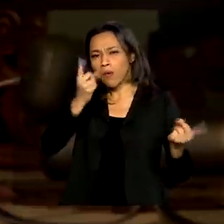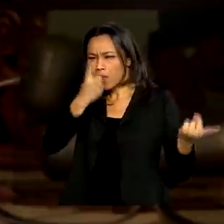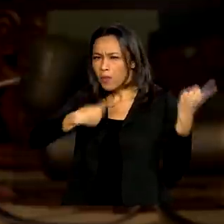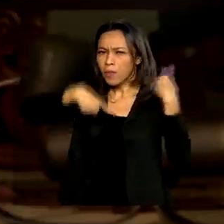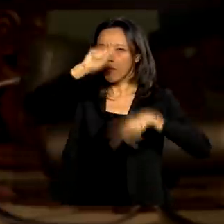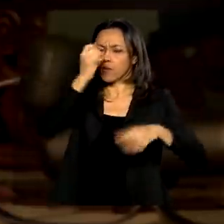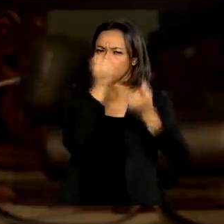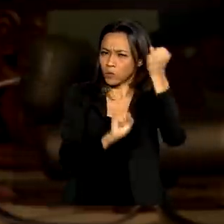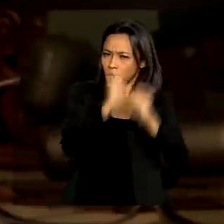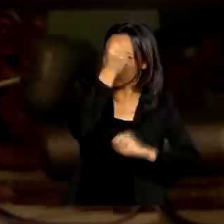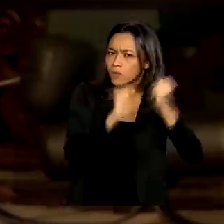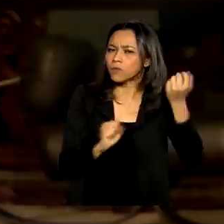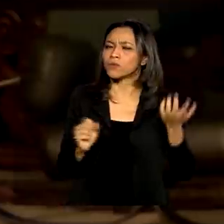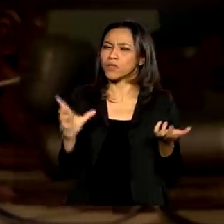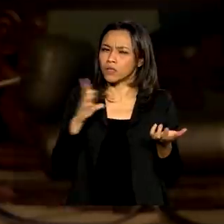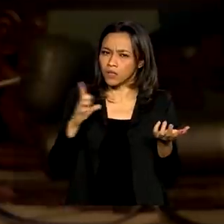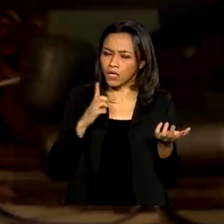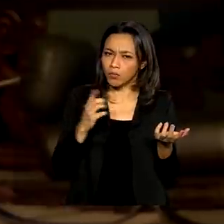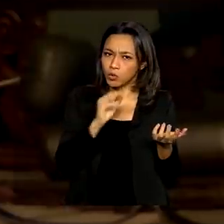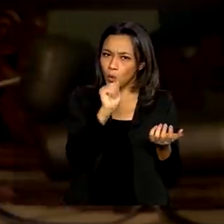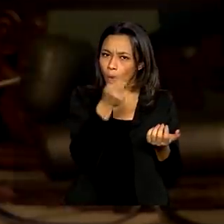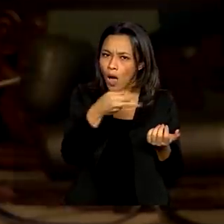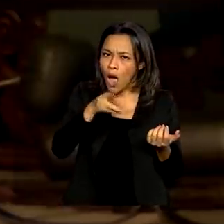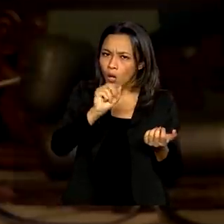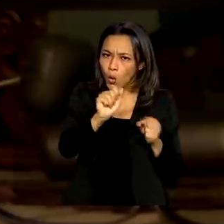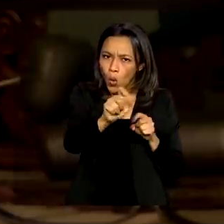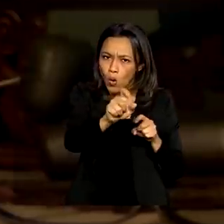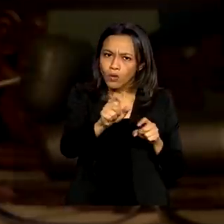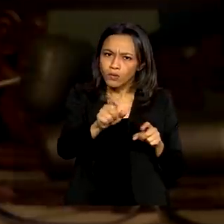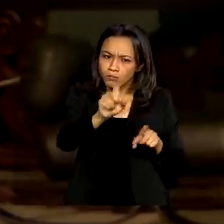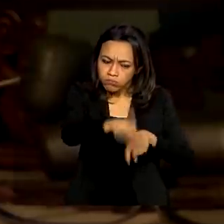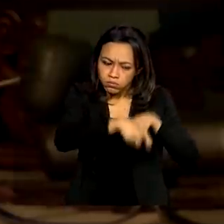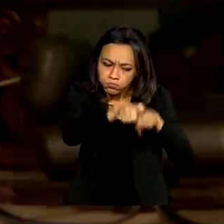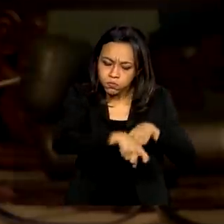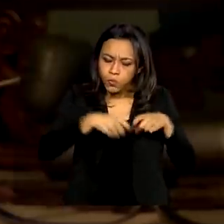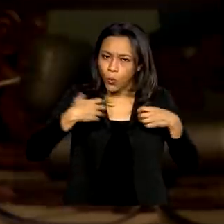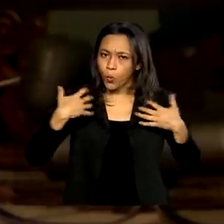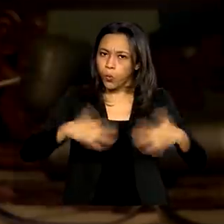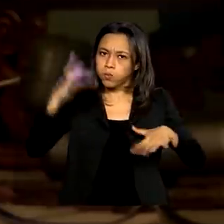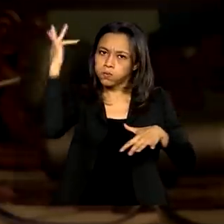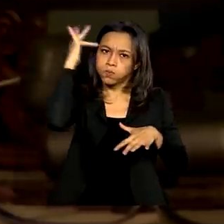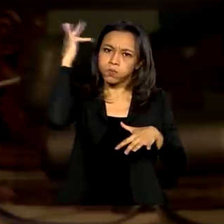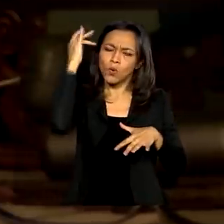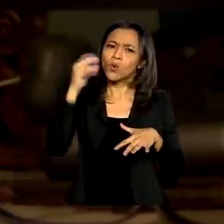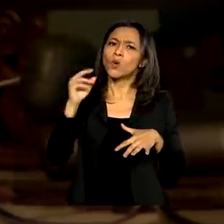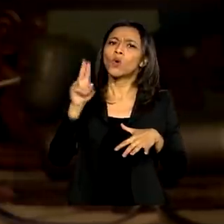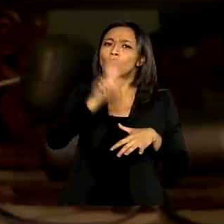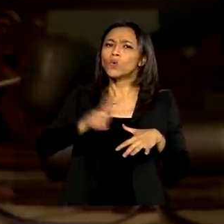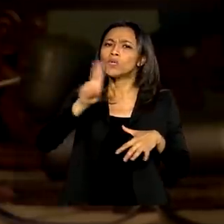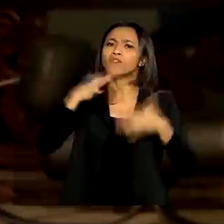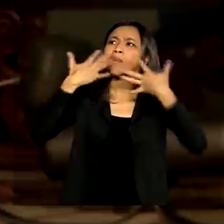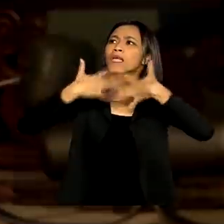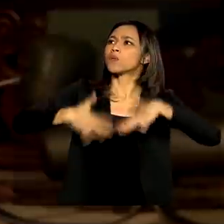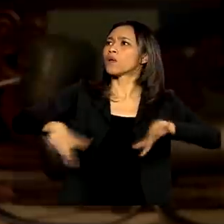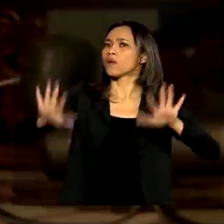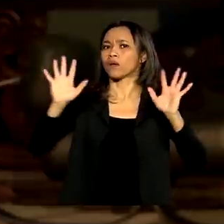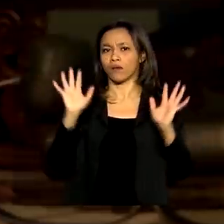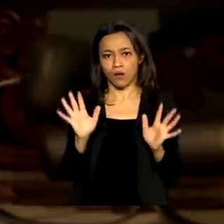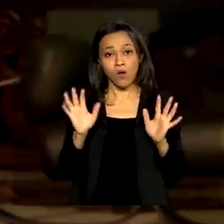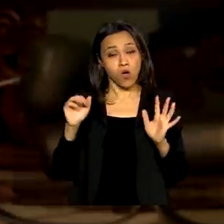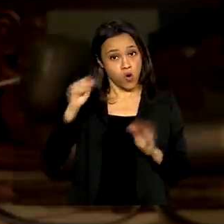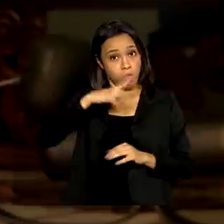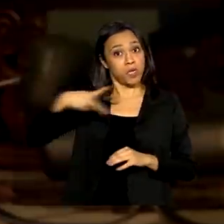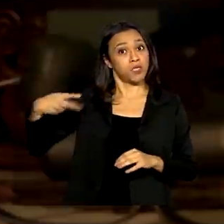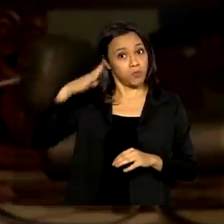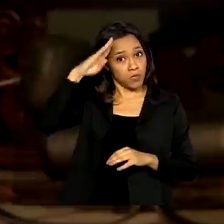indústria, nós já temos um agronegócio muito forte também, utilizar os nossos recursos naturais de forma sustentável, o Jair Bolsonaro tem